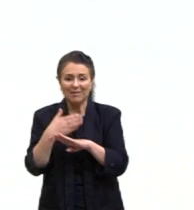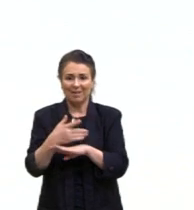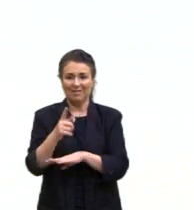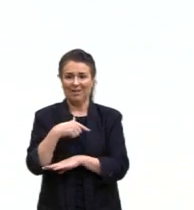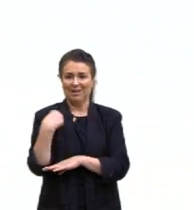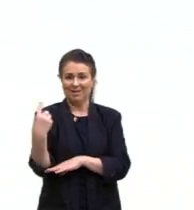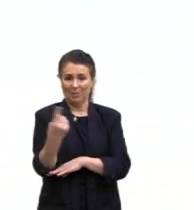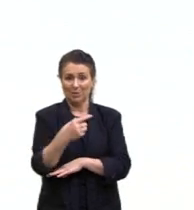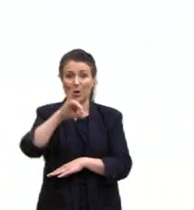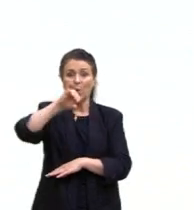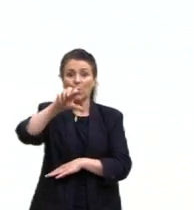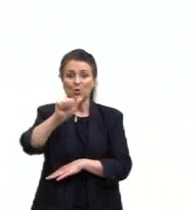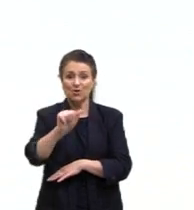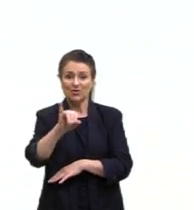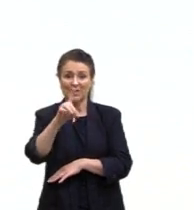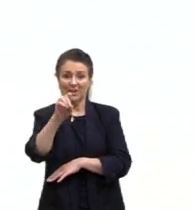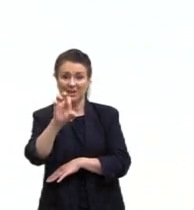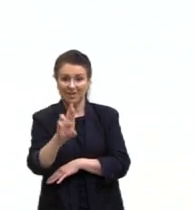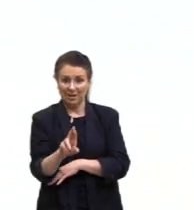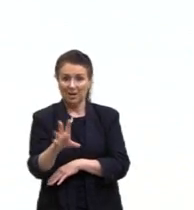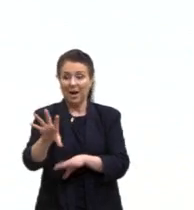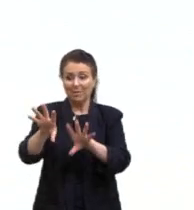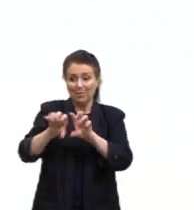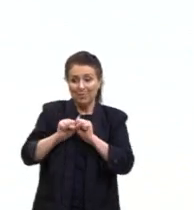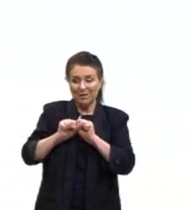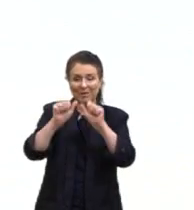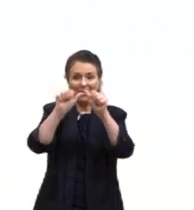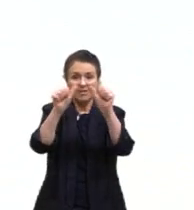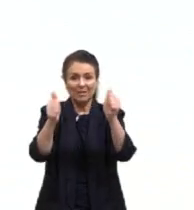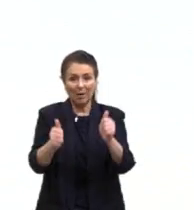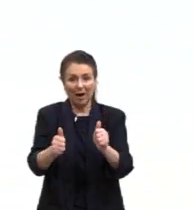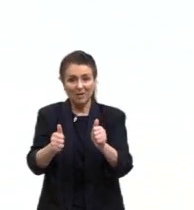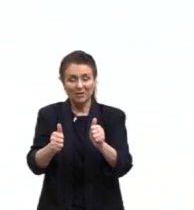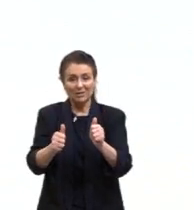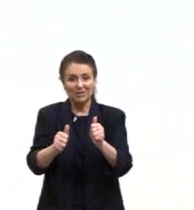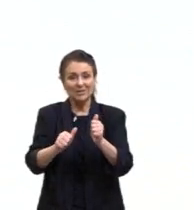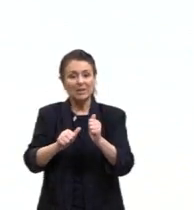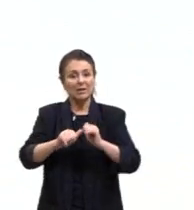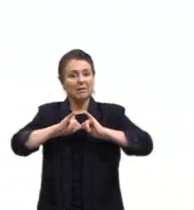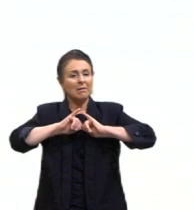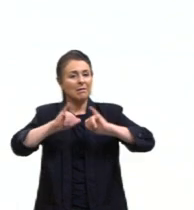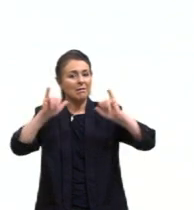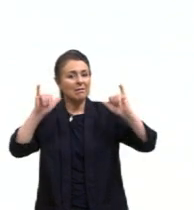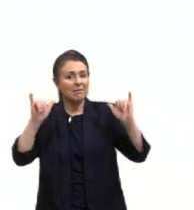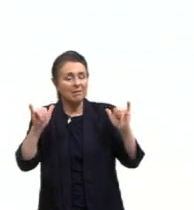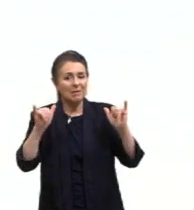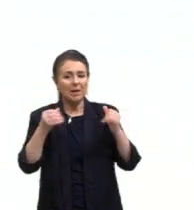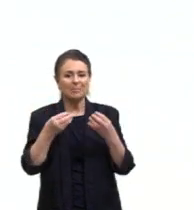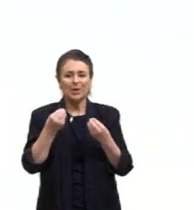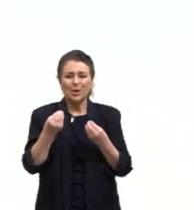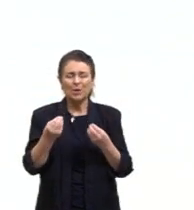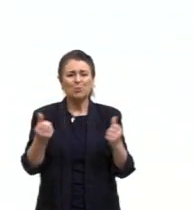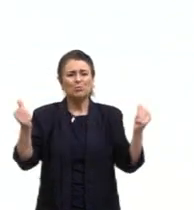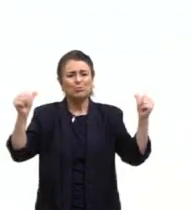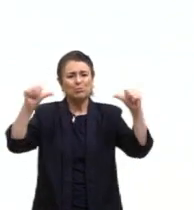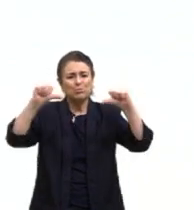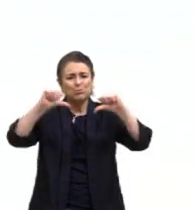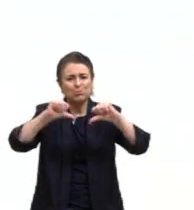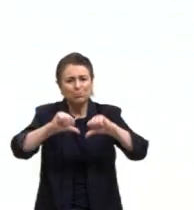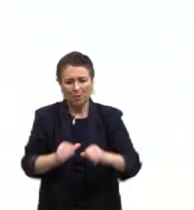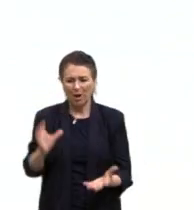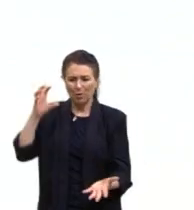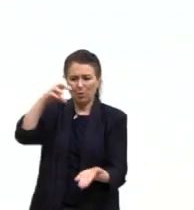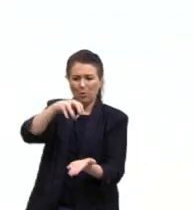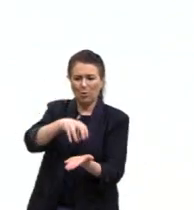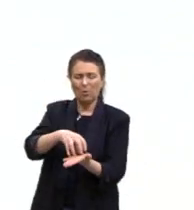Jaider faz a apropriação dessas imagens e ele deixa ali o recado do quão prejudicial essa colonização foi